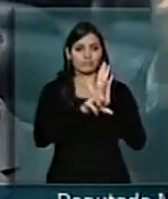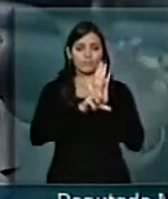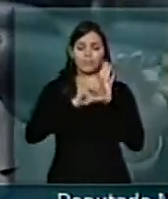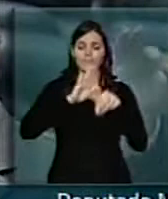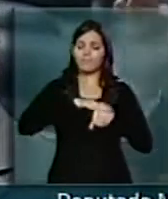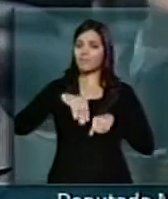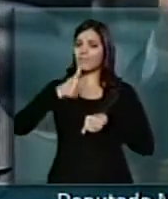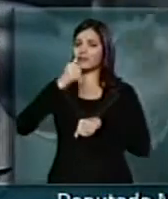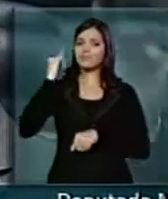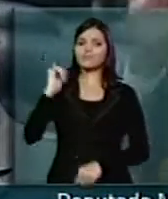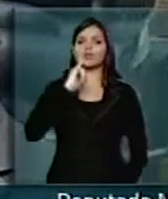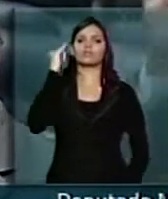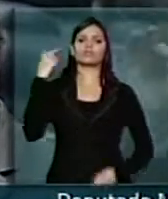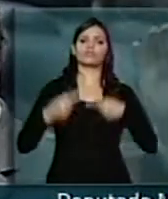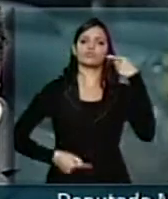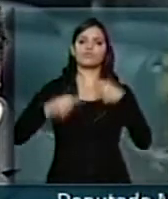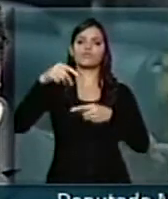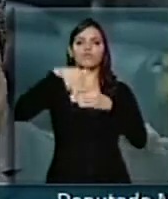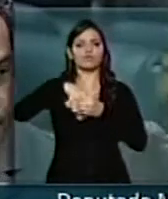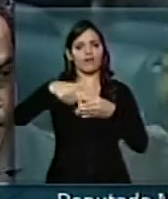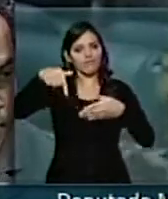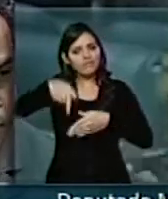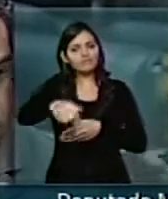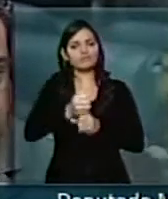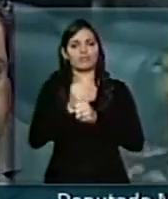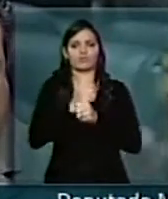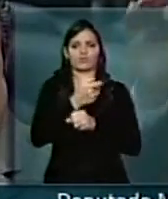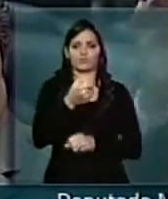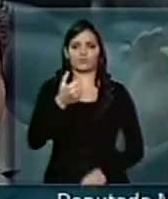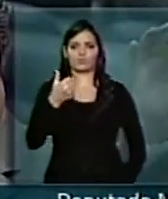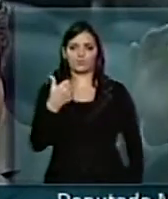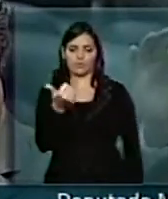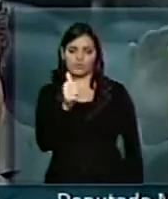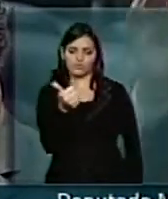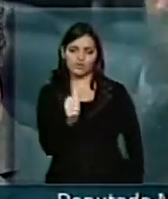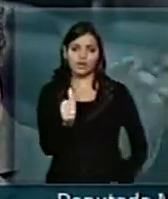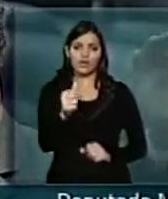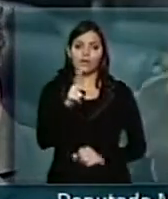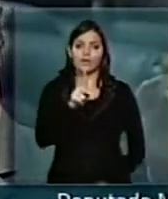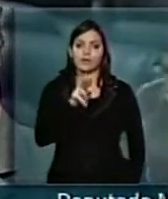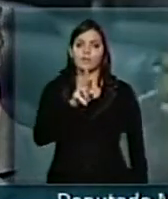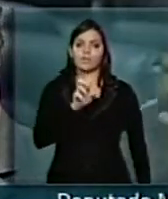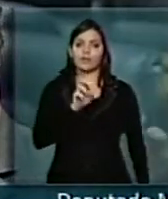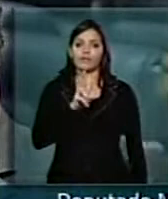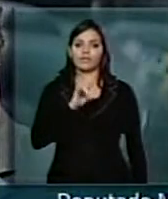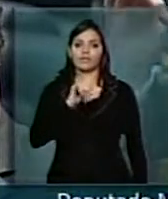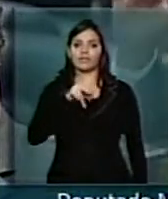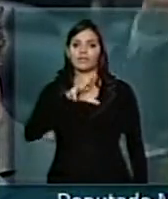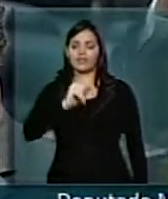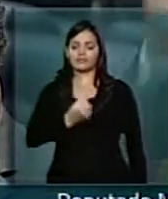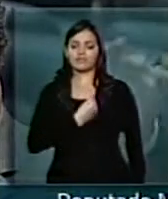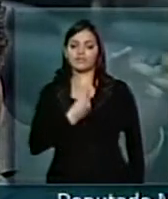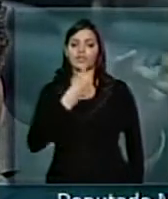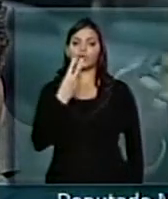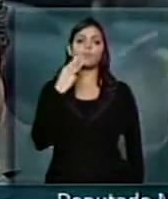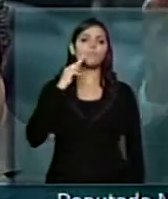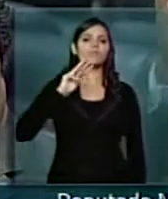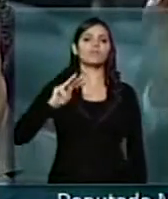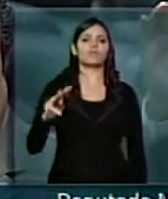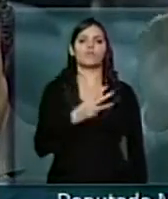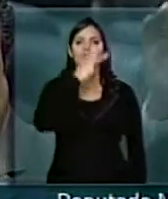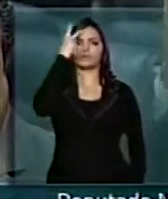que essa casa vai discutir e votar esse ano. Trata da vida previdenciária de quase 2 milhões